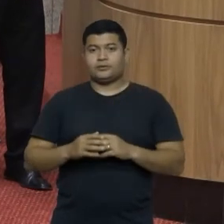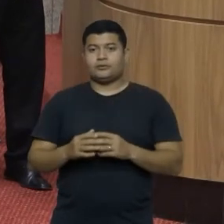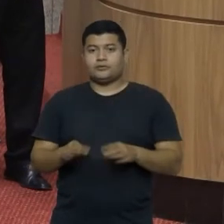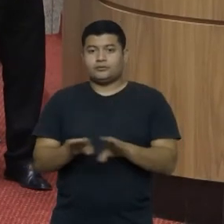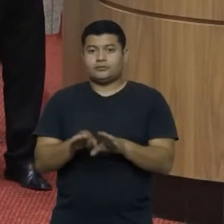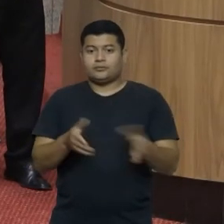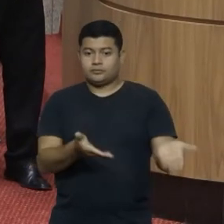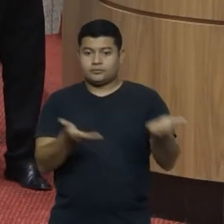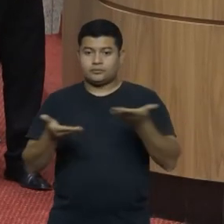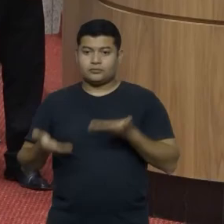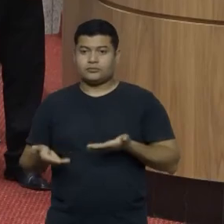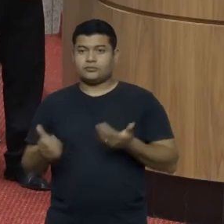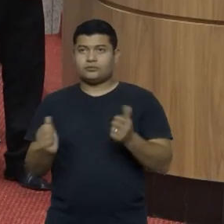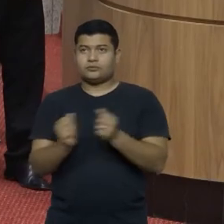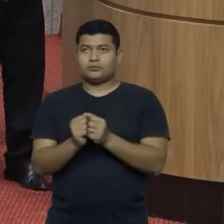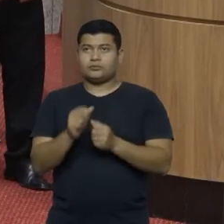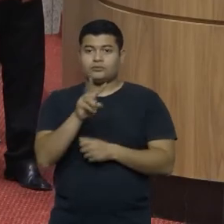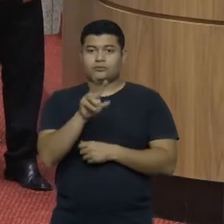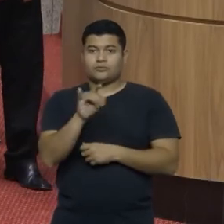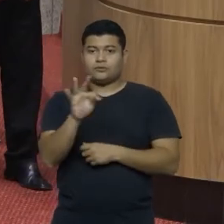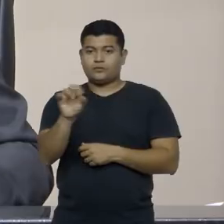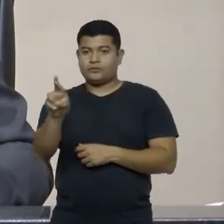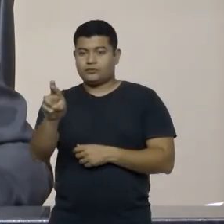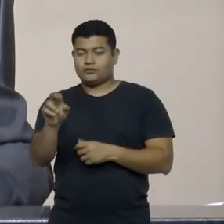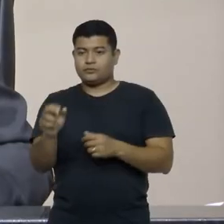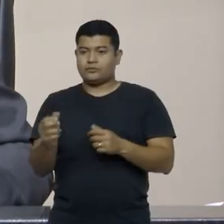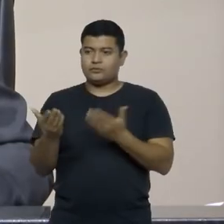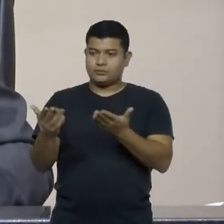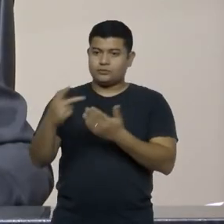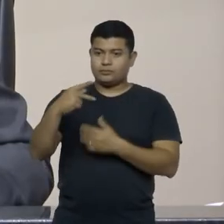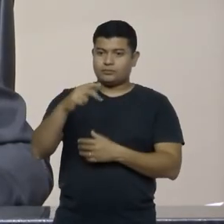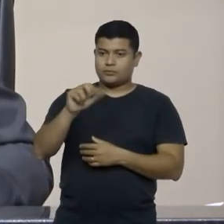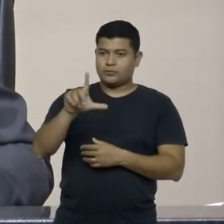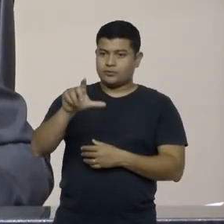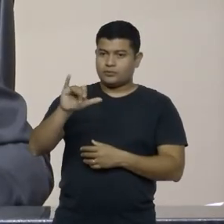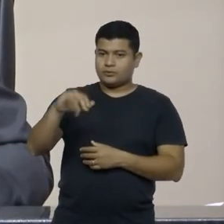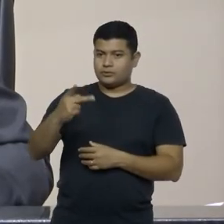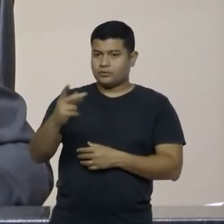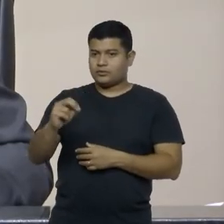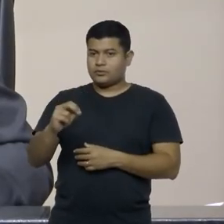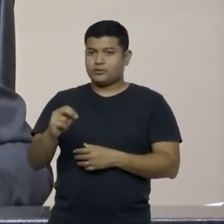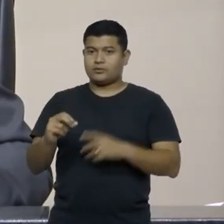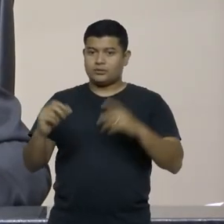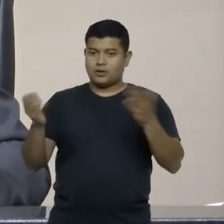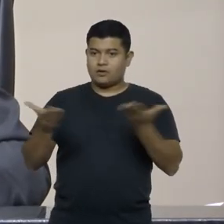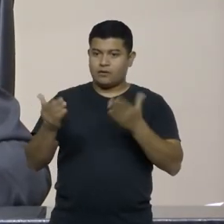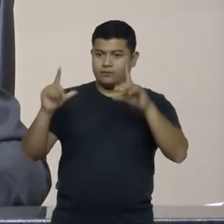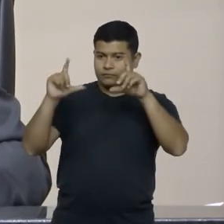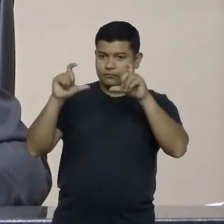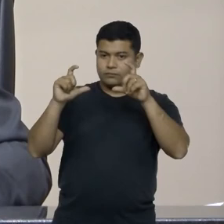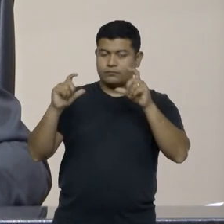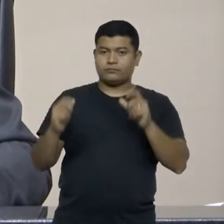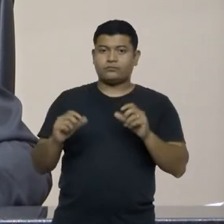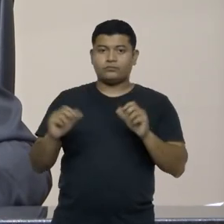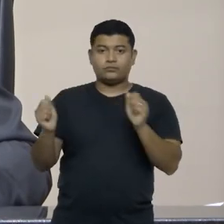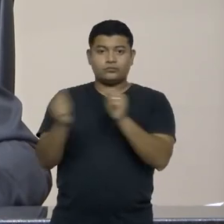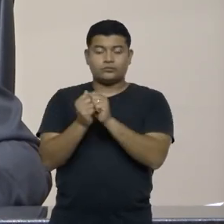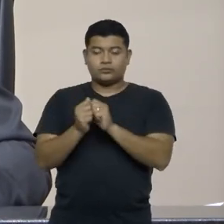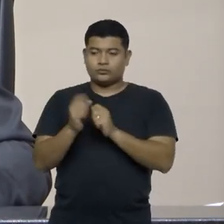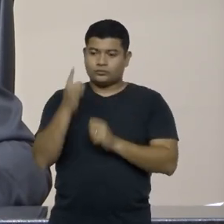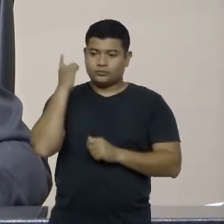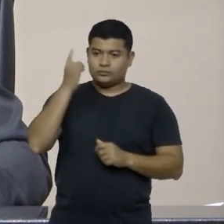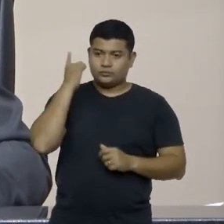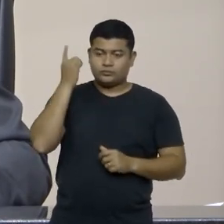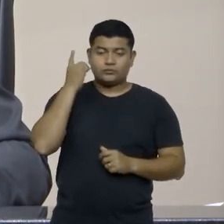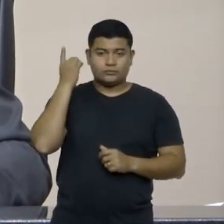agora, junto com o Vítor e o Paulinho, para, aqui na frente, tirar uma foto com todos os deputados. E a